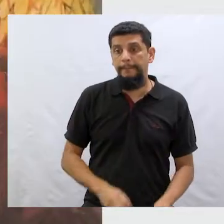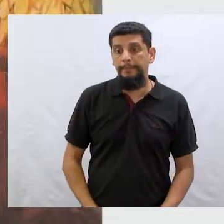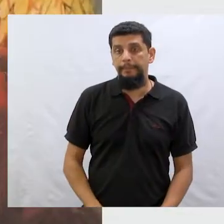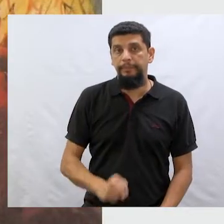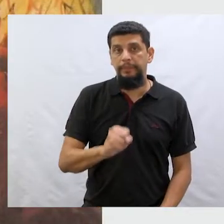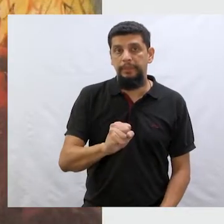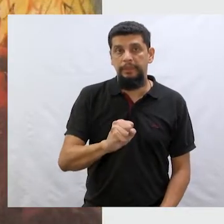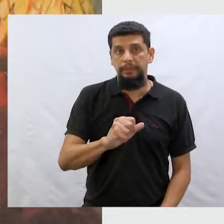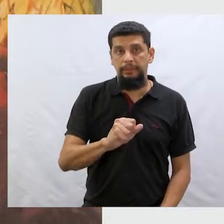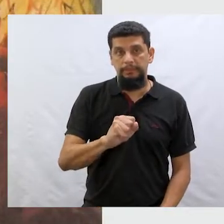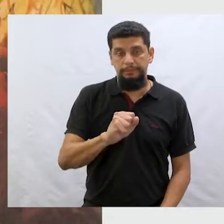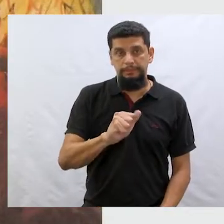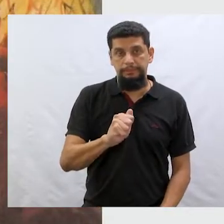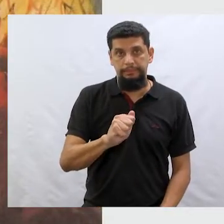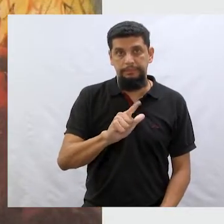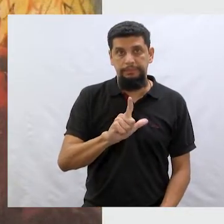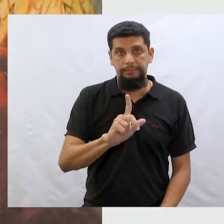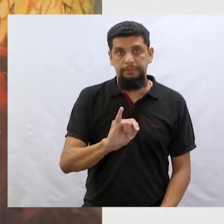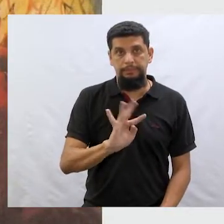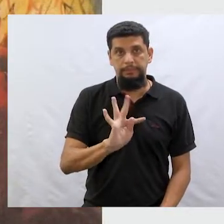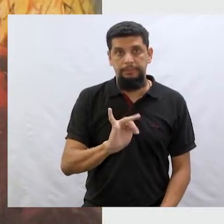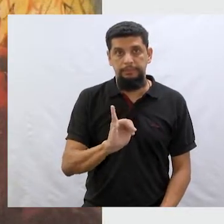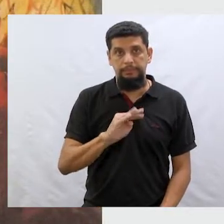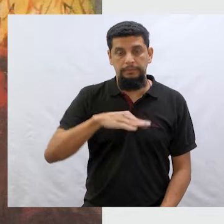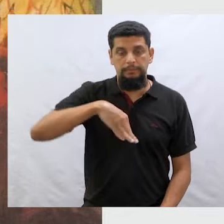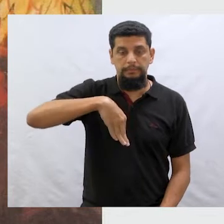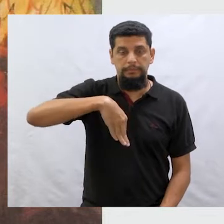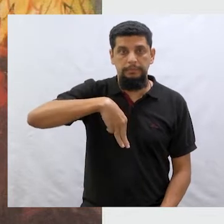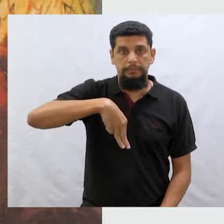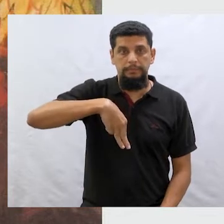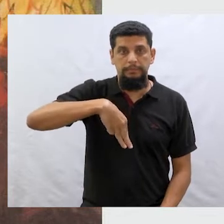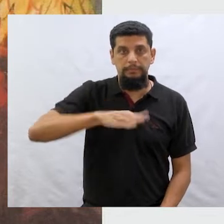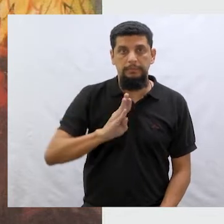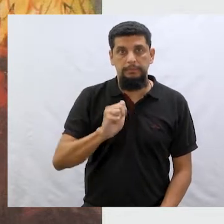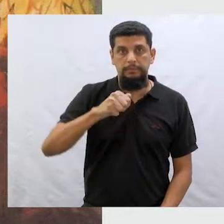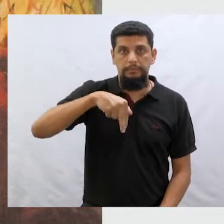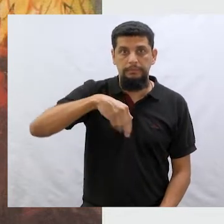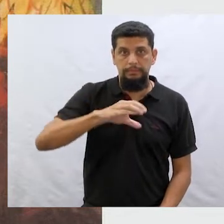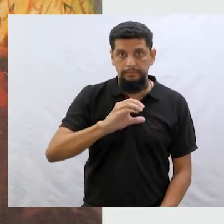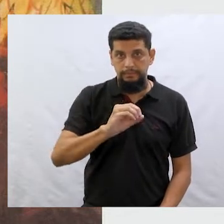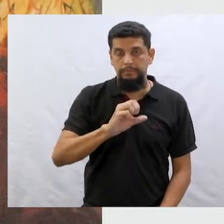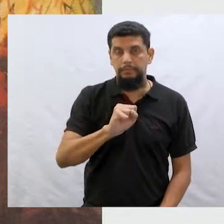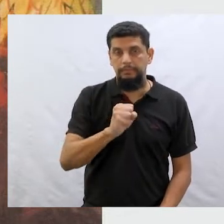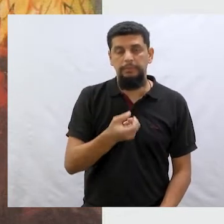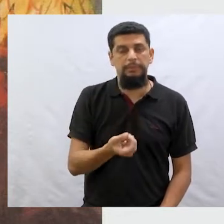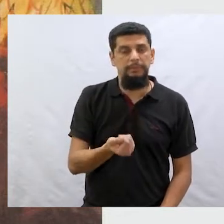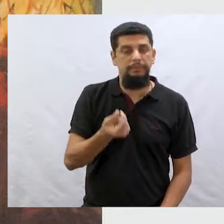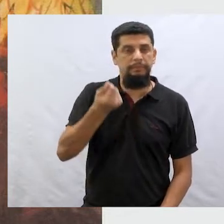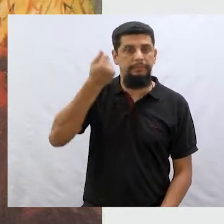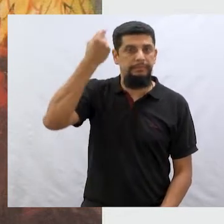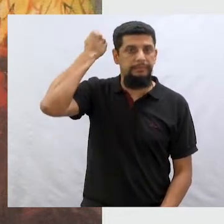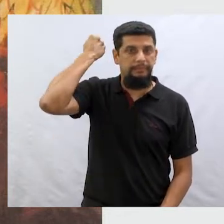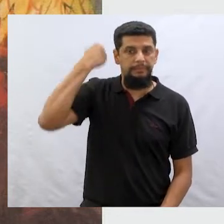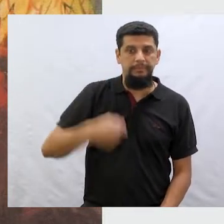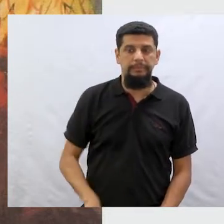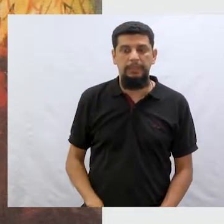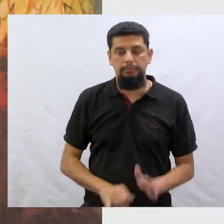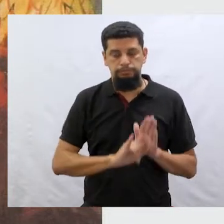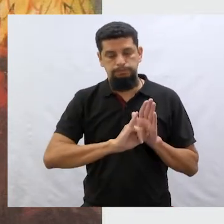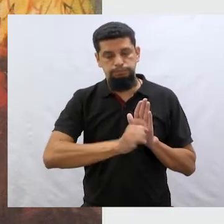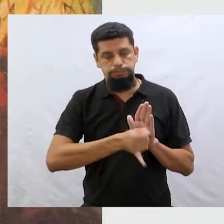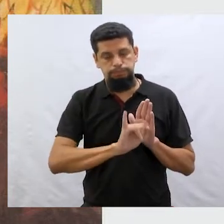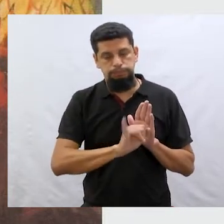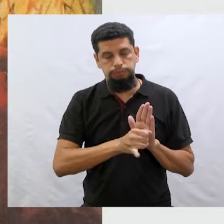do Saltimbancos. É, isso daqui é a capa do disco, né? Que é uma fábula